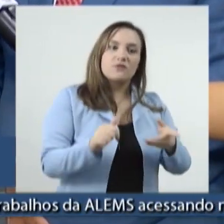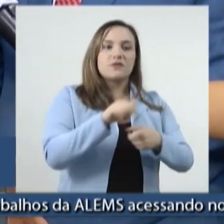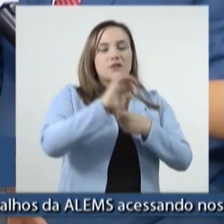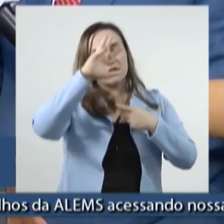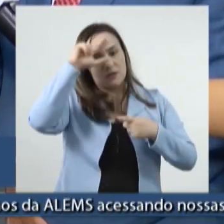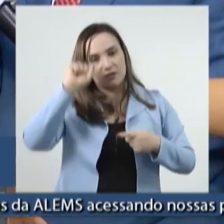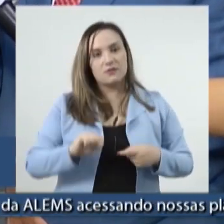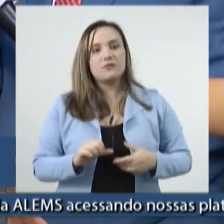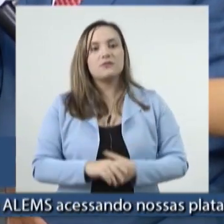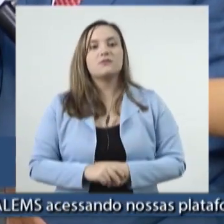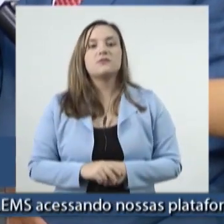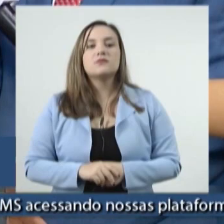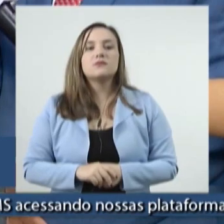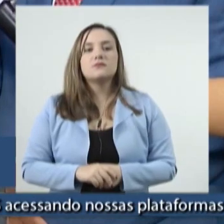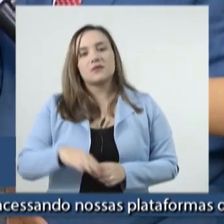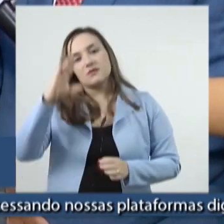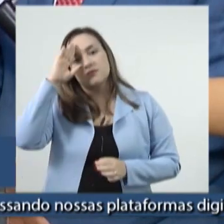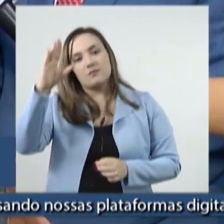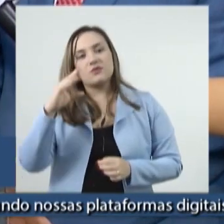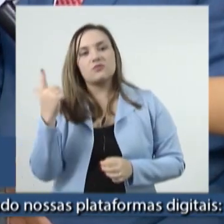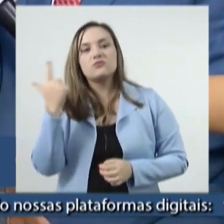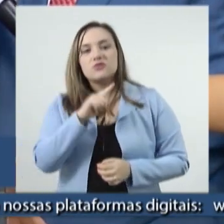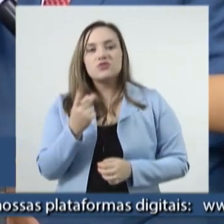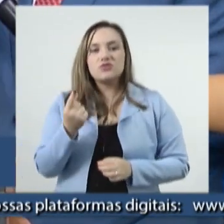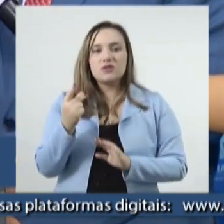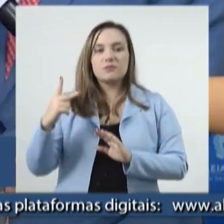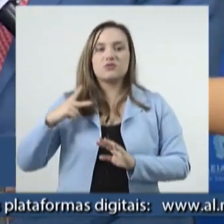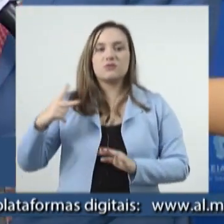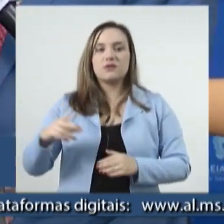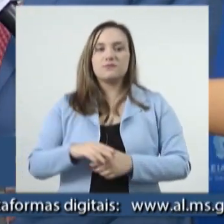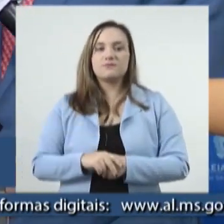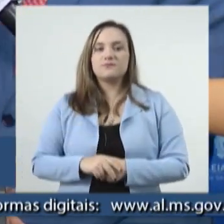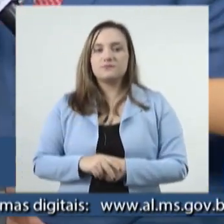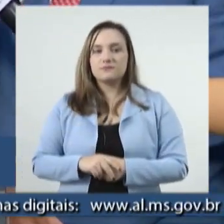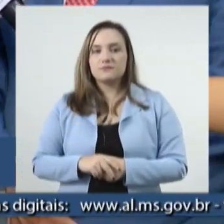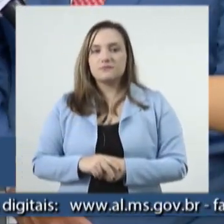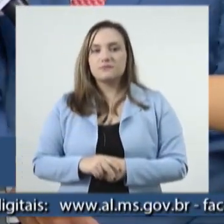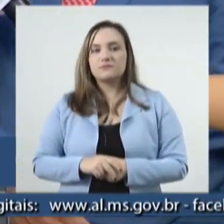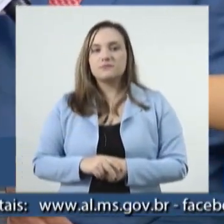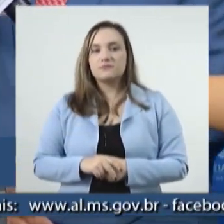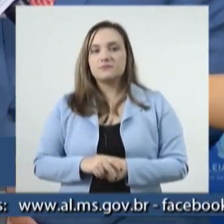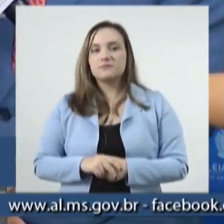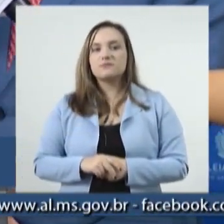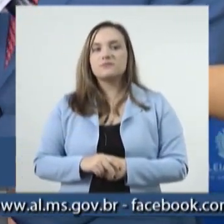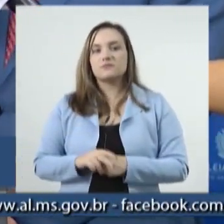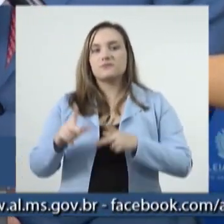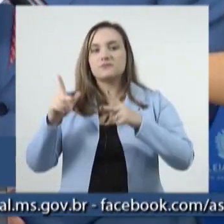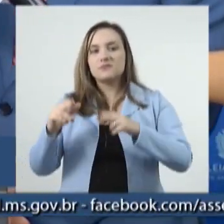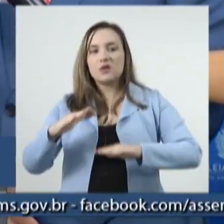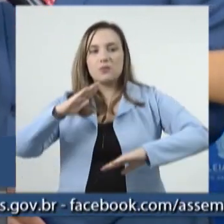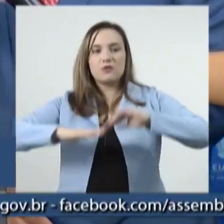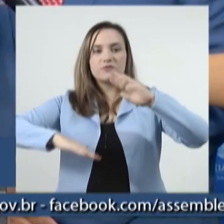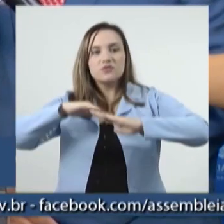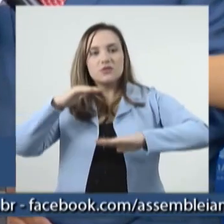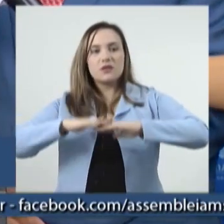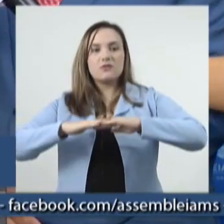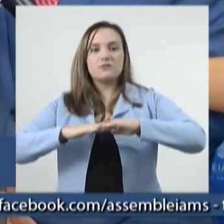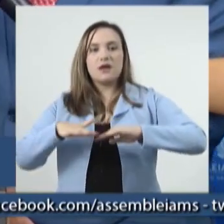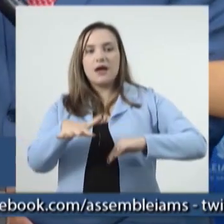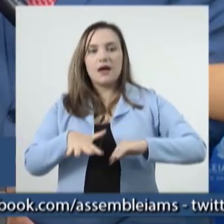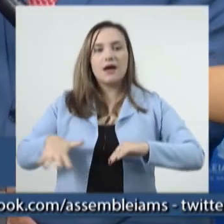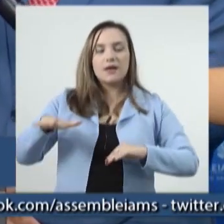Grosso do Sul e atrair cada vez mais capital privado. É como se fosse a profissionalização da gestão de captura de recursos